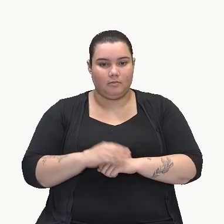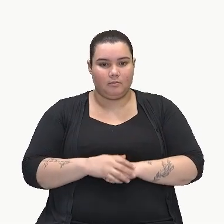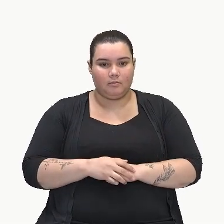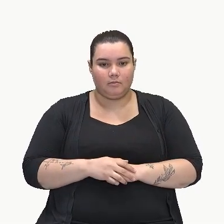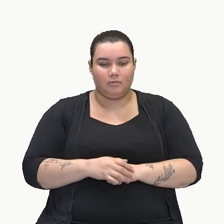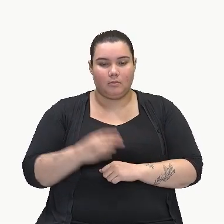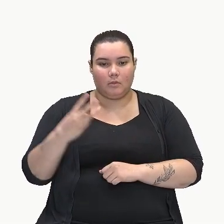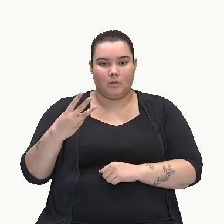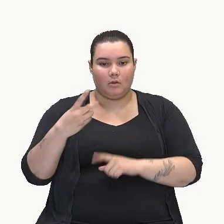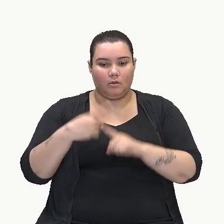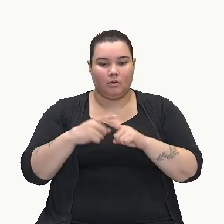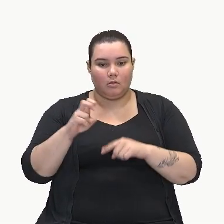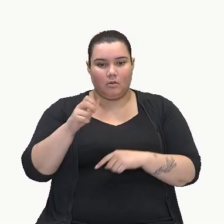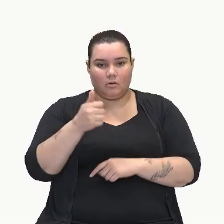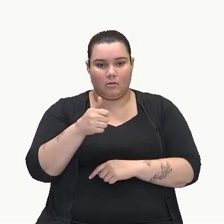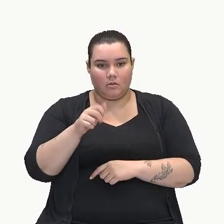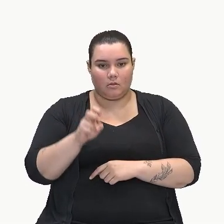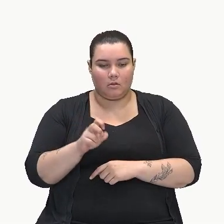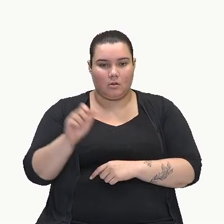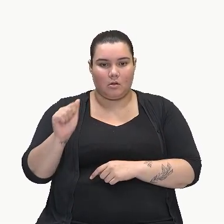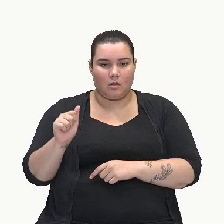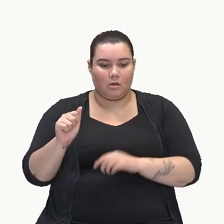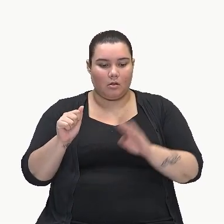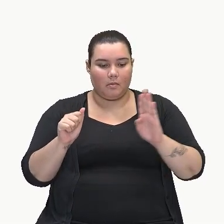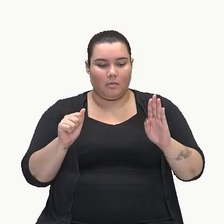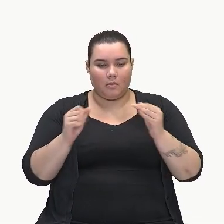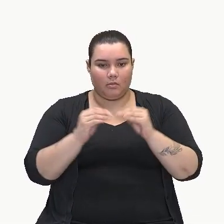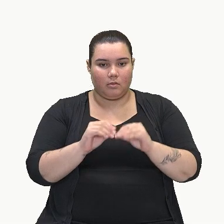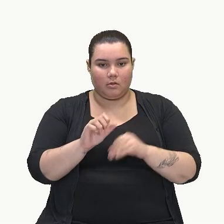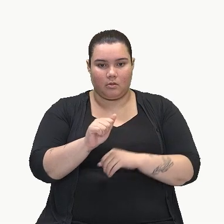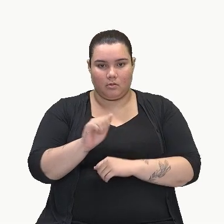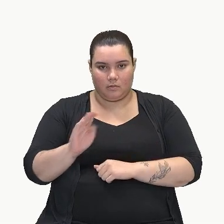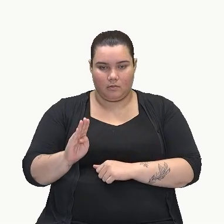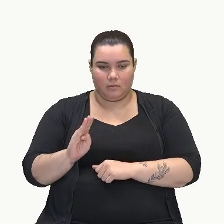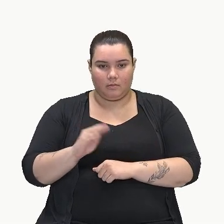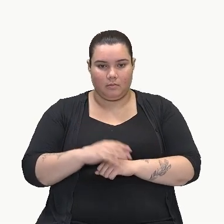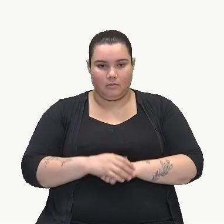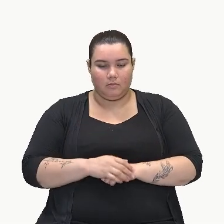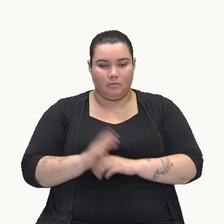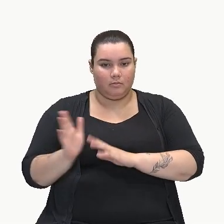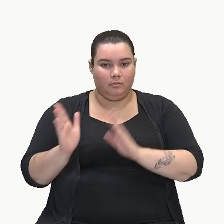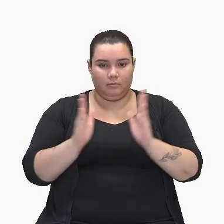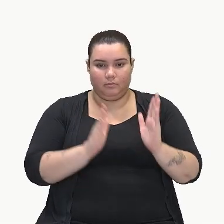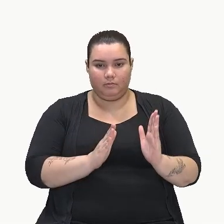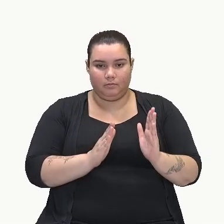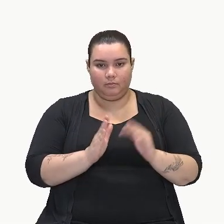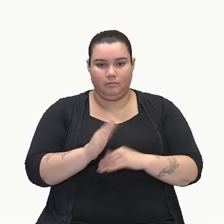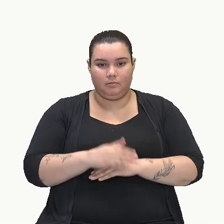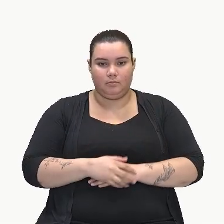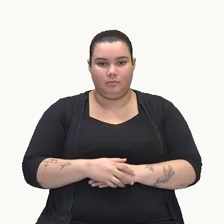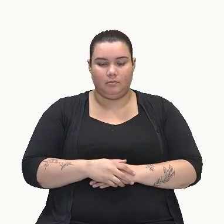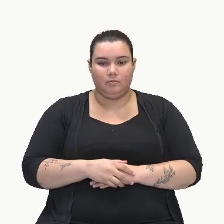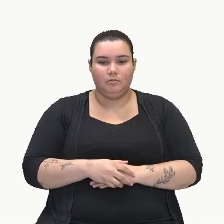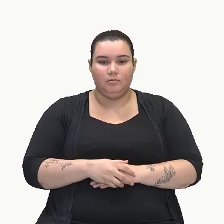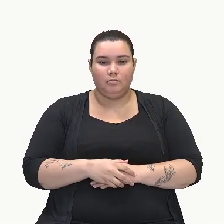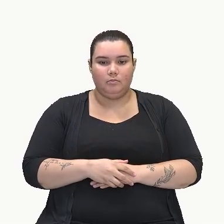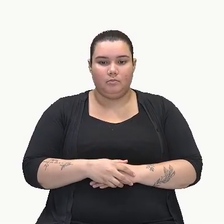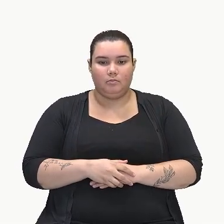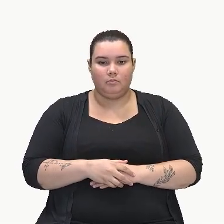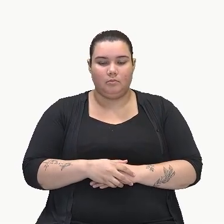3 vezes 5, 15. E o AB, eu vou repetir AB. Vamos agora aqui para o outro. Ó,